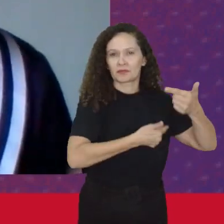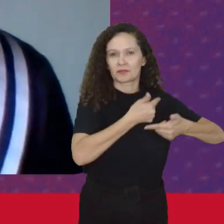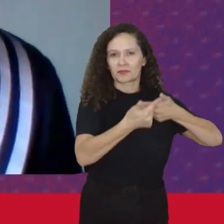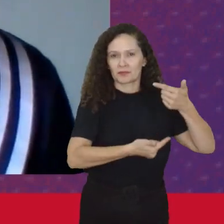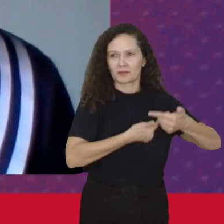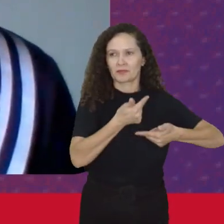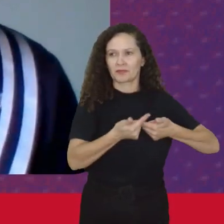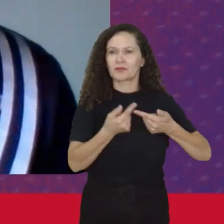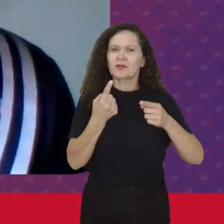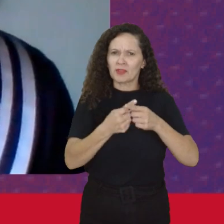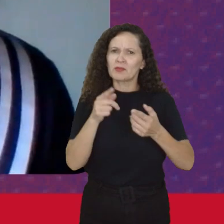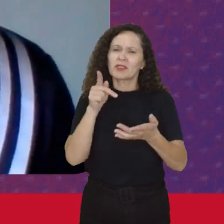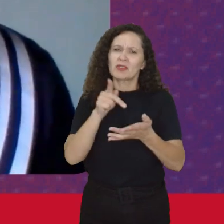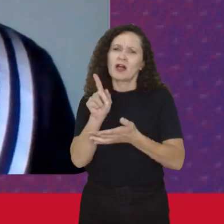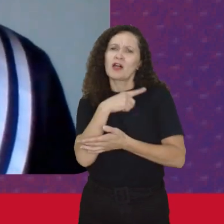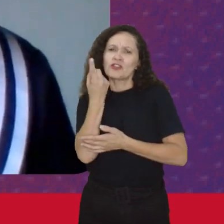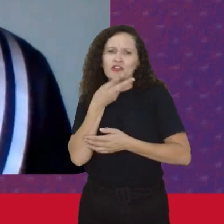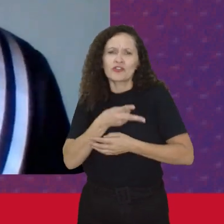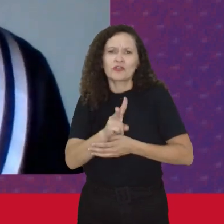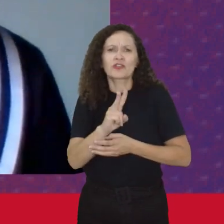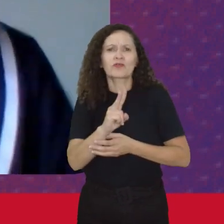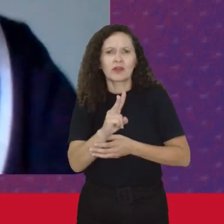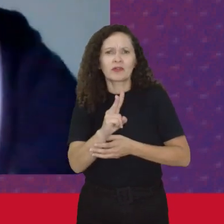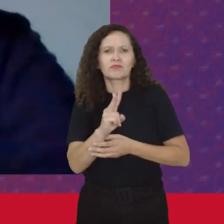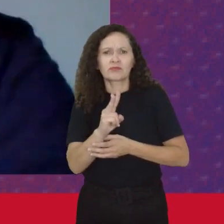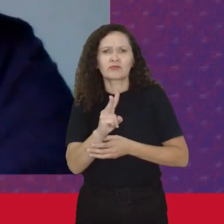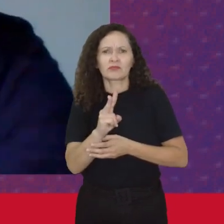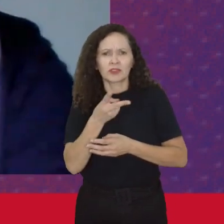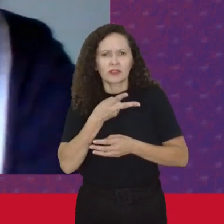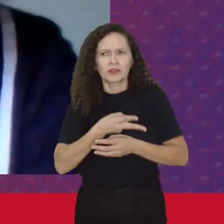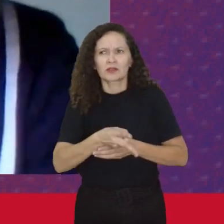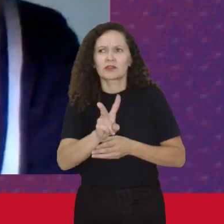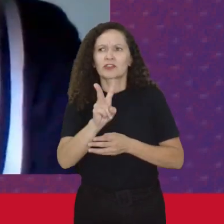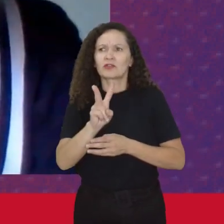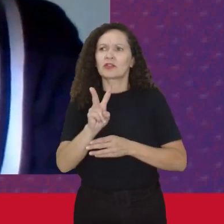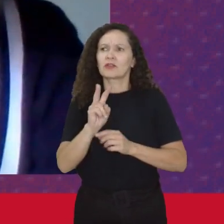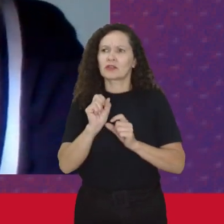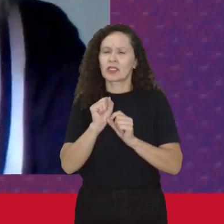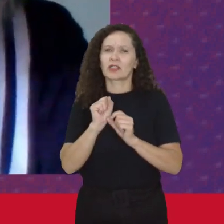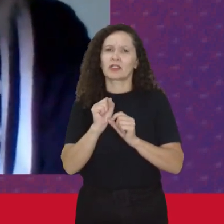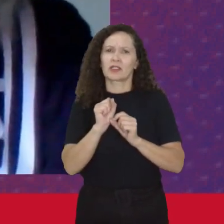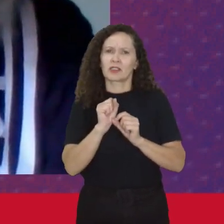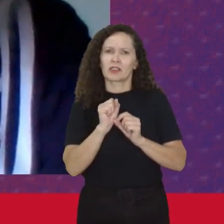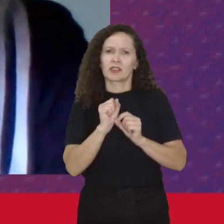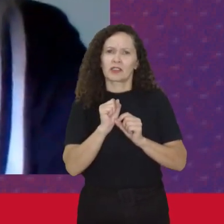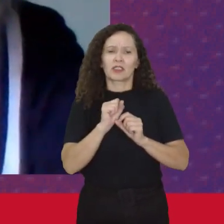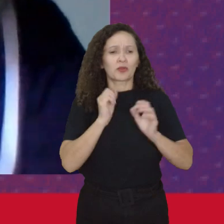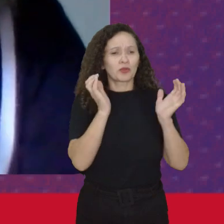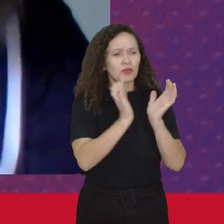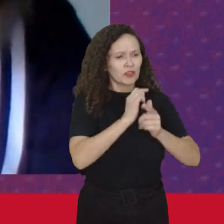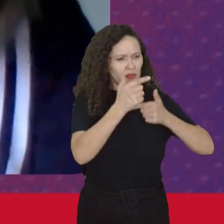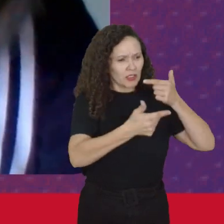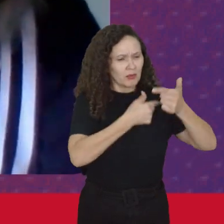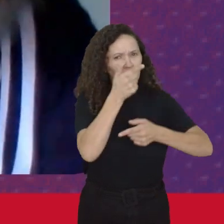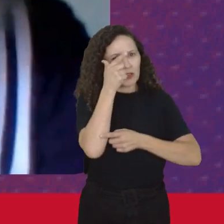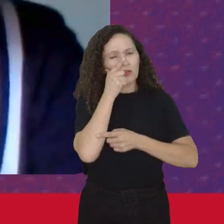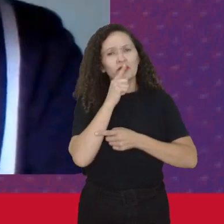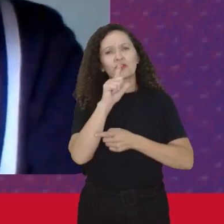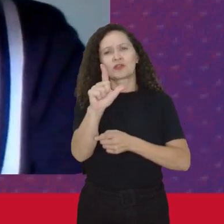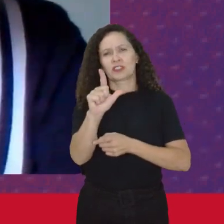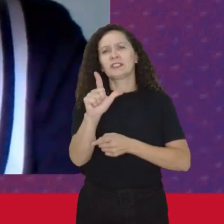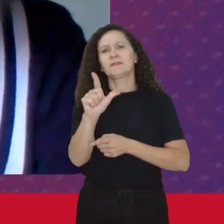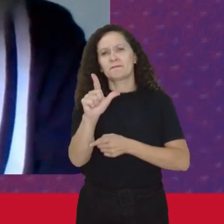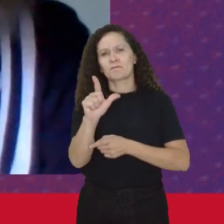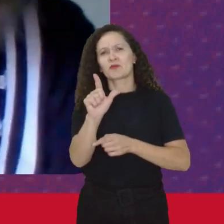tem a ver Justamente Com a constituição Do neoliberalismo E com a grande Derrota Que a classe Trabalhadora Nós sofremos